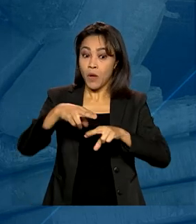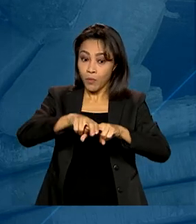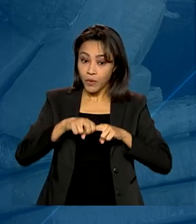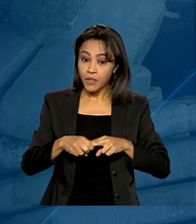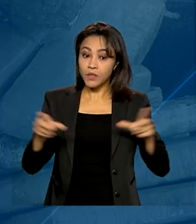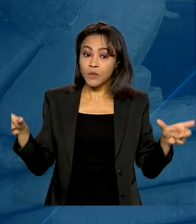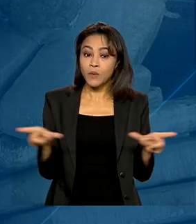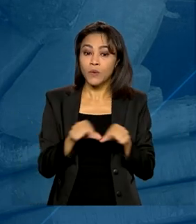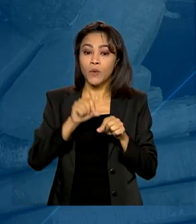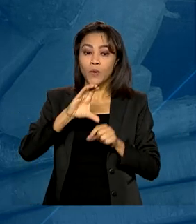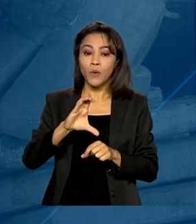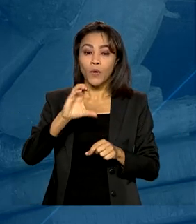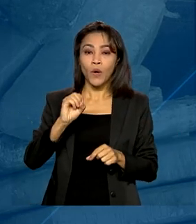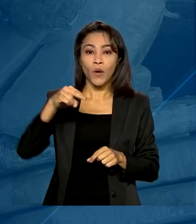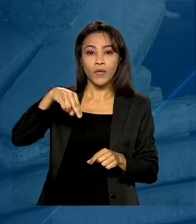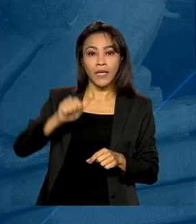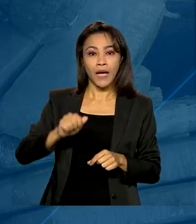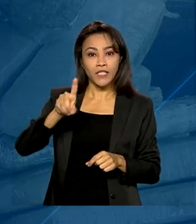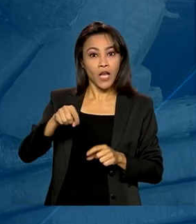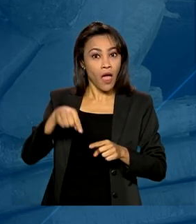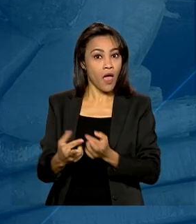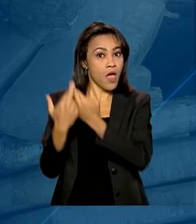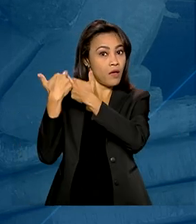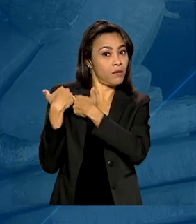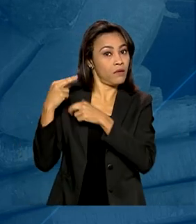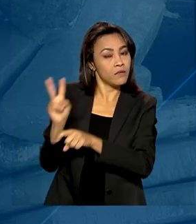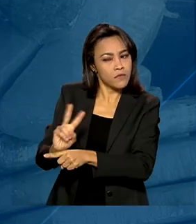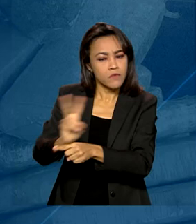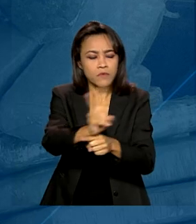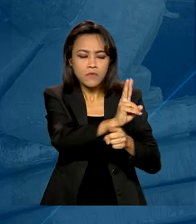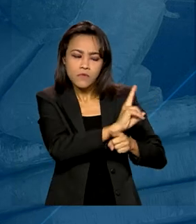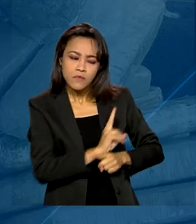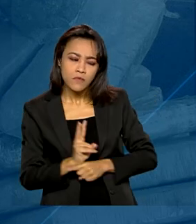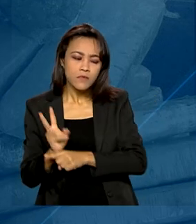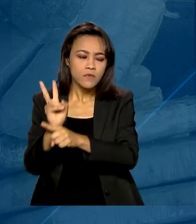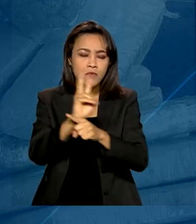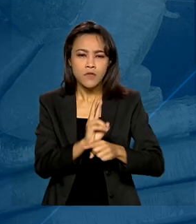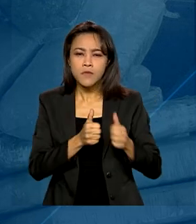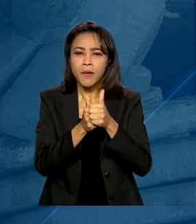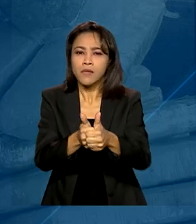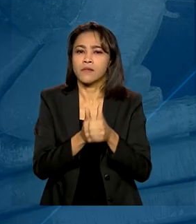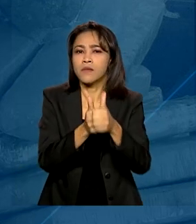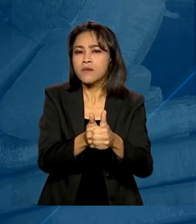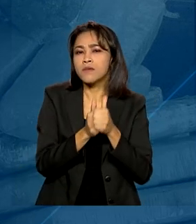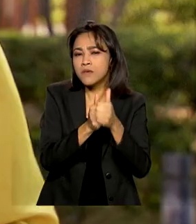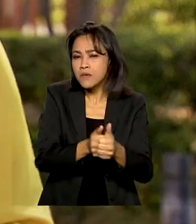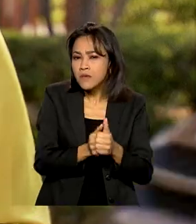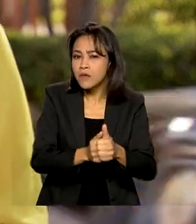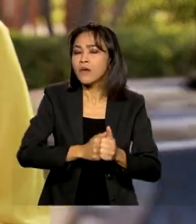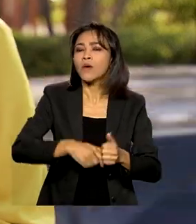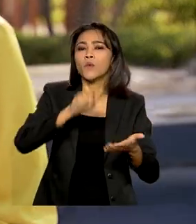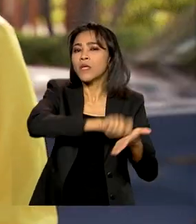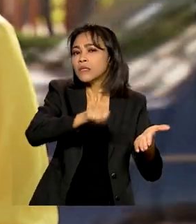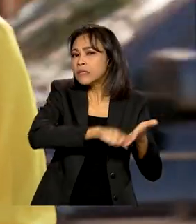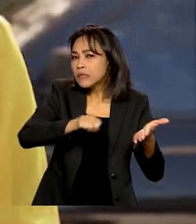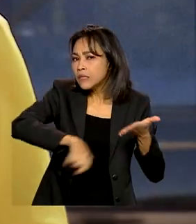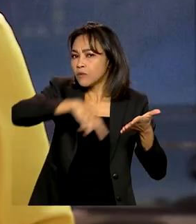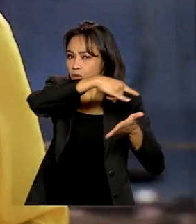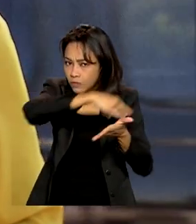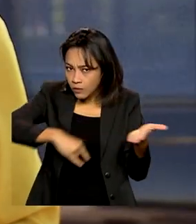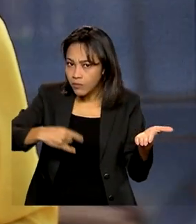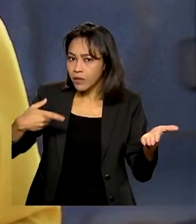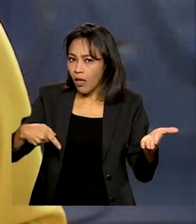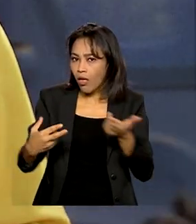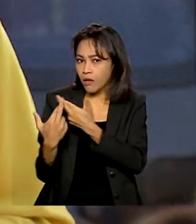responsável pelo monitoramento e a avaliação das ações descritas no documento aprovado. Outro eixo